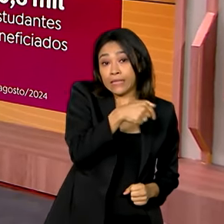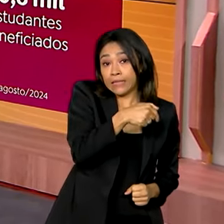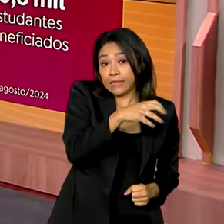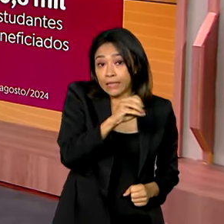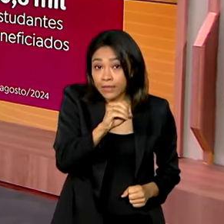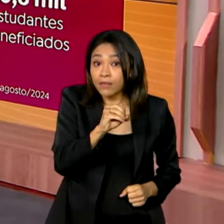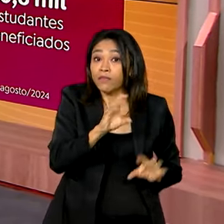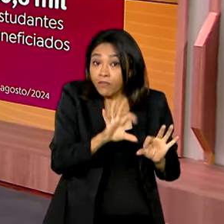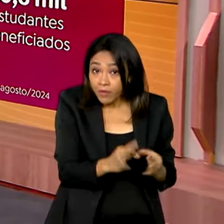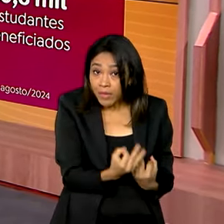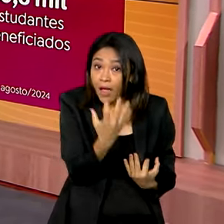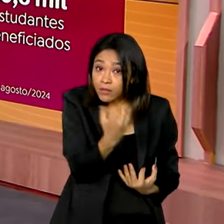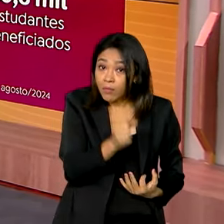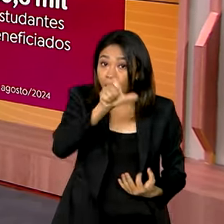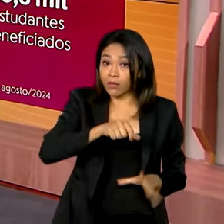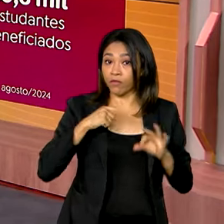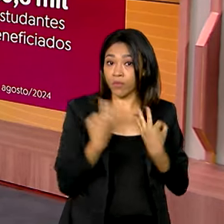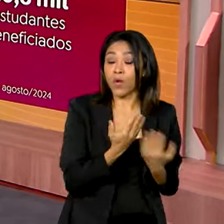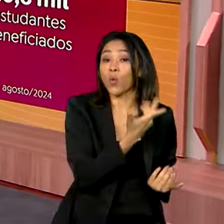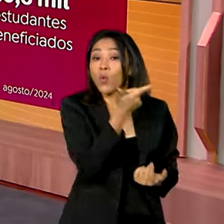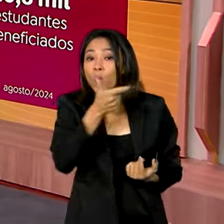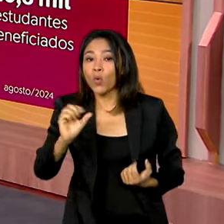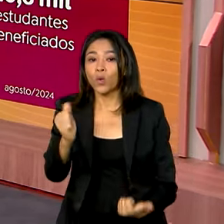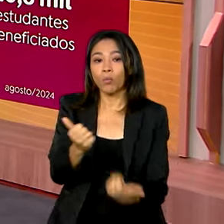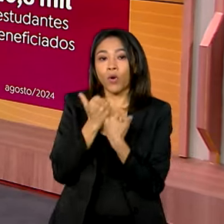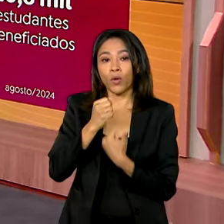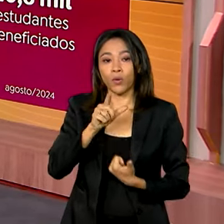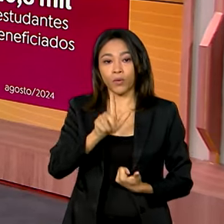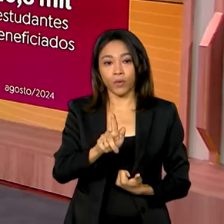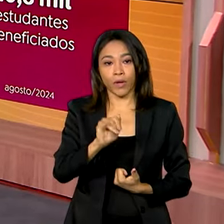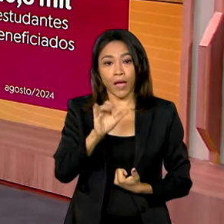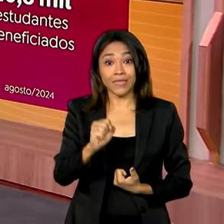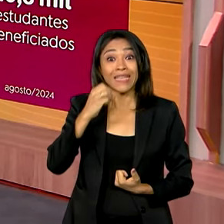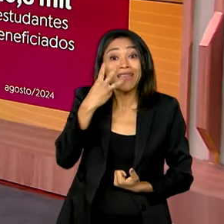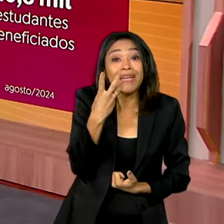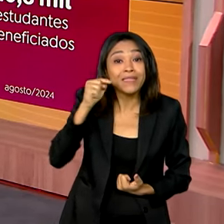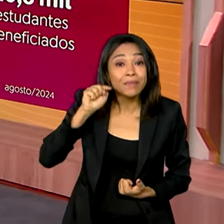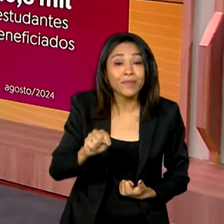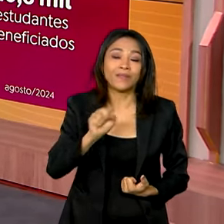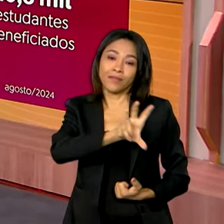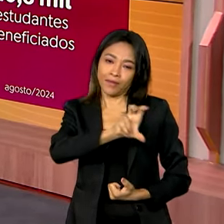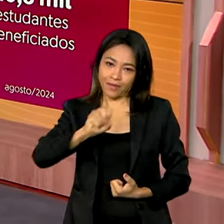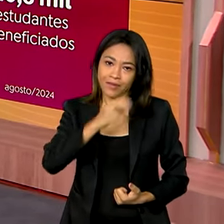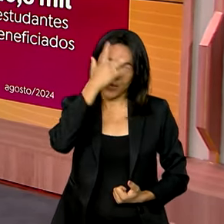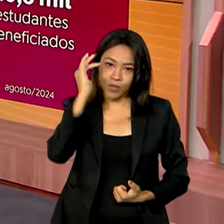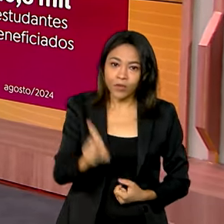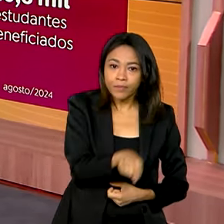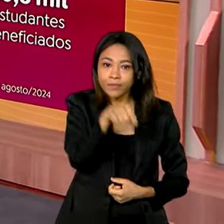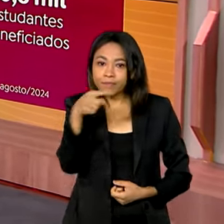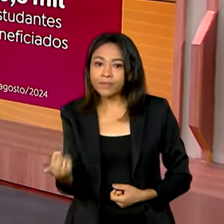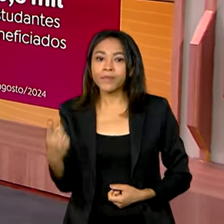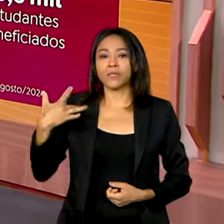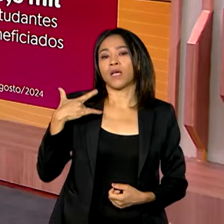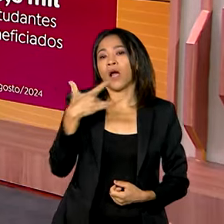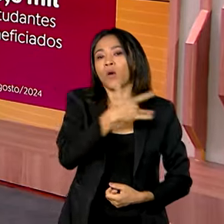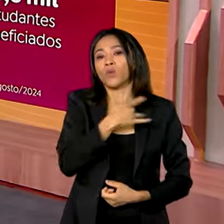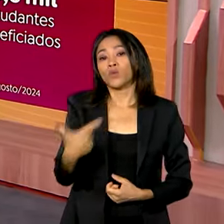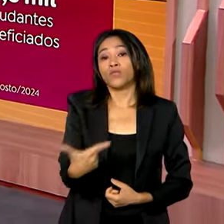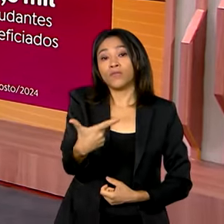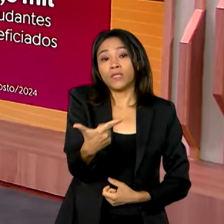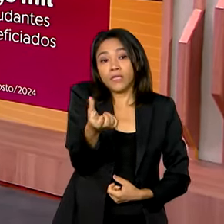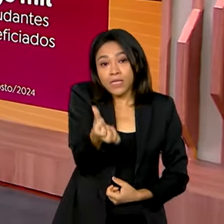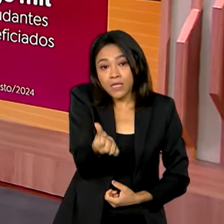o Bolsa Família e o auxílio gás chega a 3.500 pessoas. Já na saúde, 26